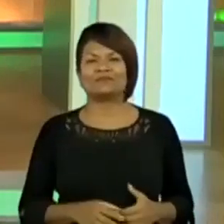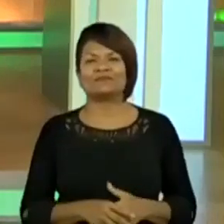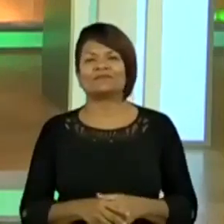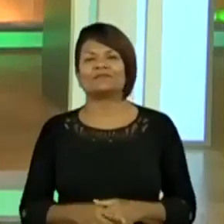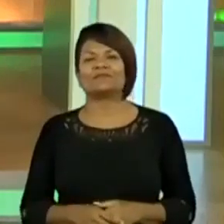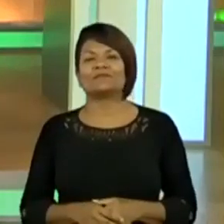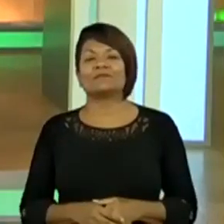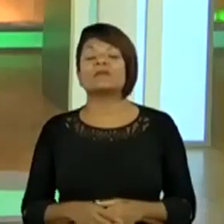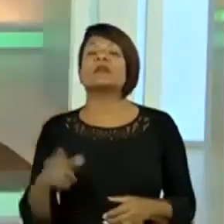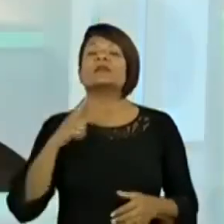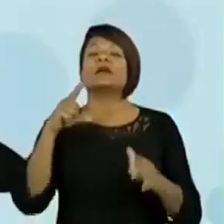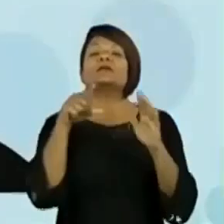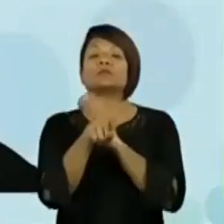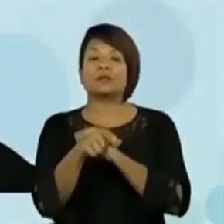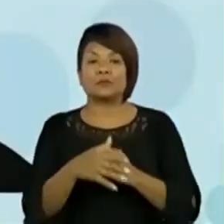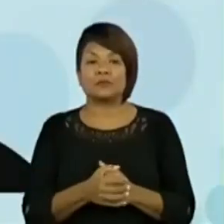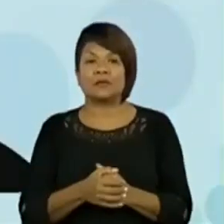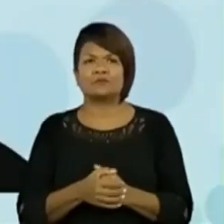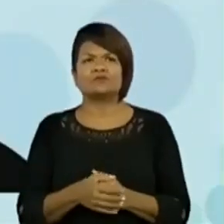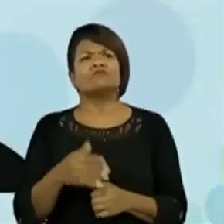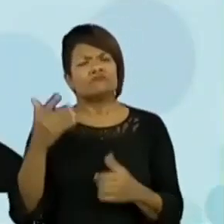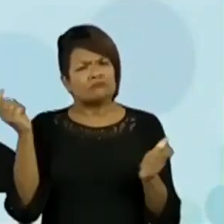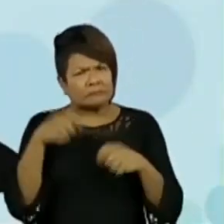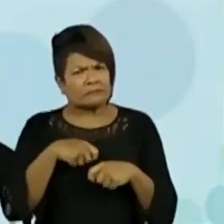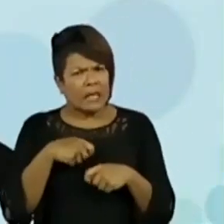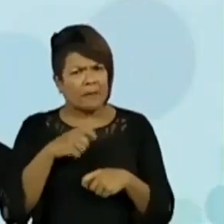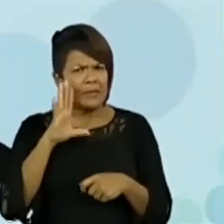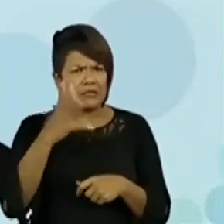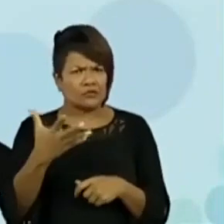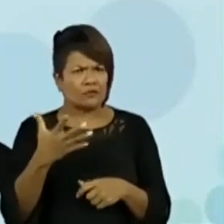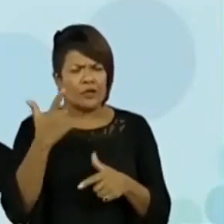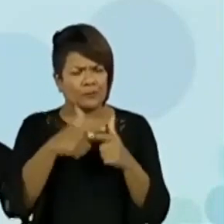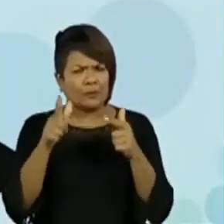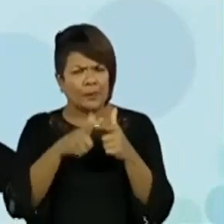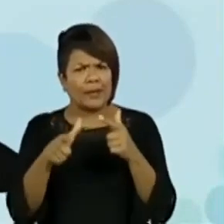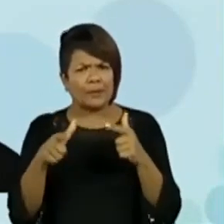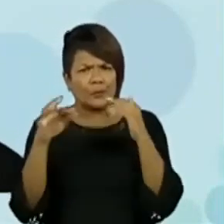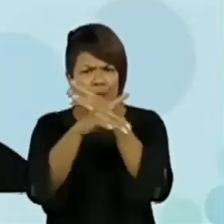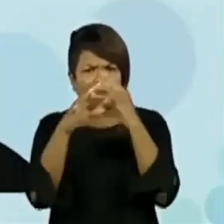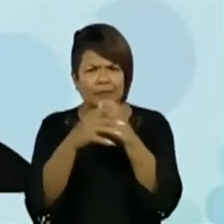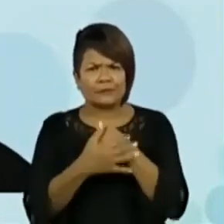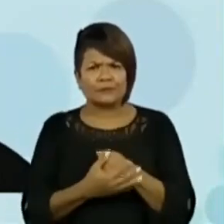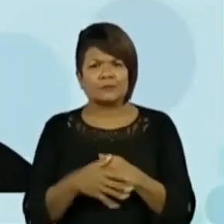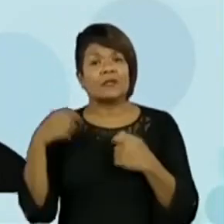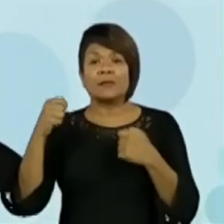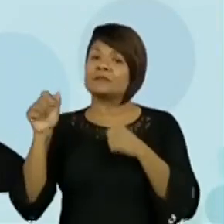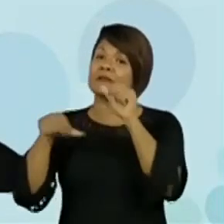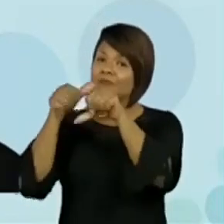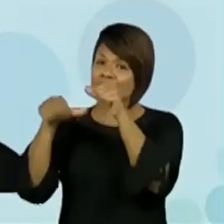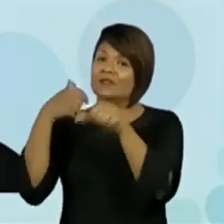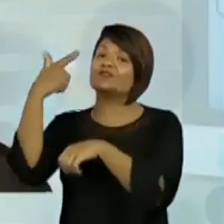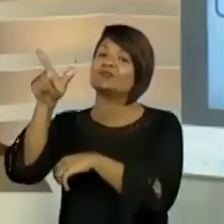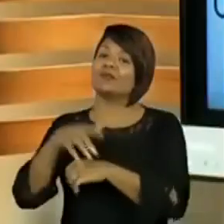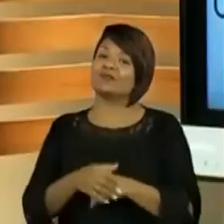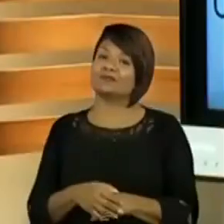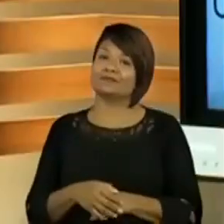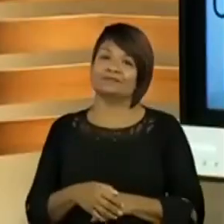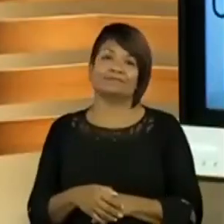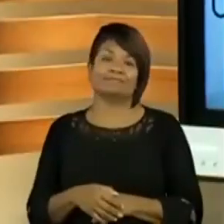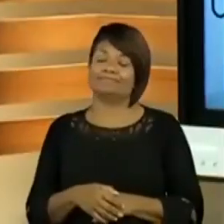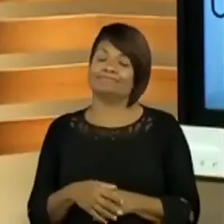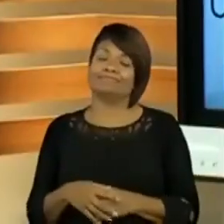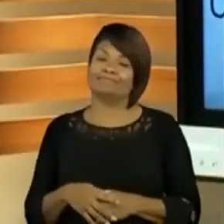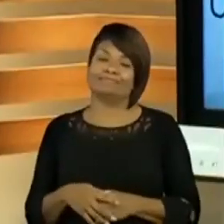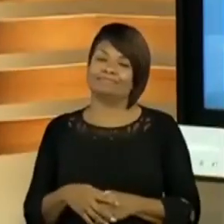Tem essa pergunta. É possível resolver os problemas urbanos? É que hoje eu me estendi um pouco, mas o oráculo vai ter que mudar de novo. O oráculo, não vou nem conseguir falar isso para